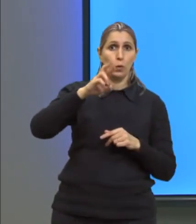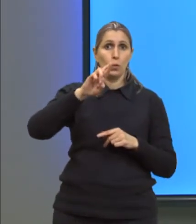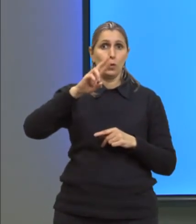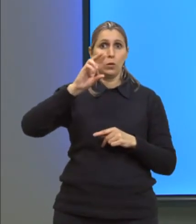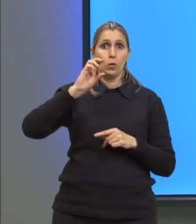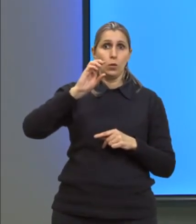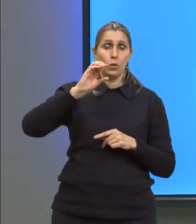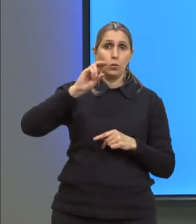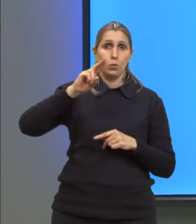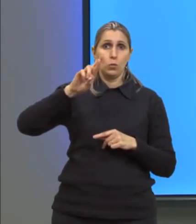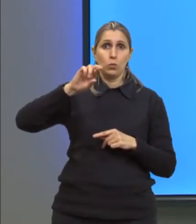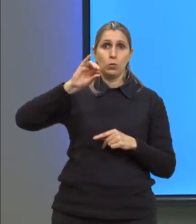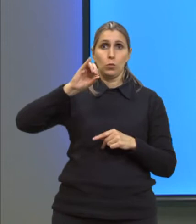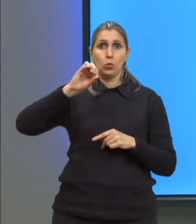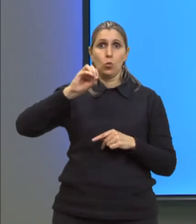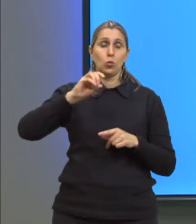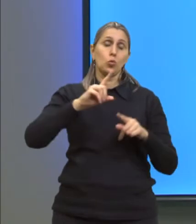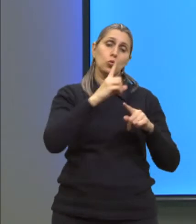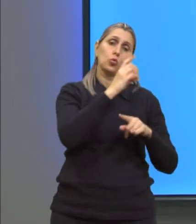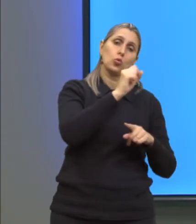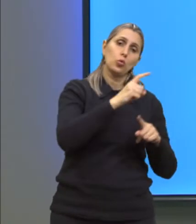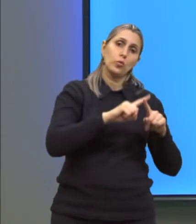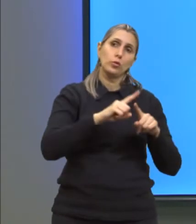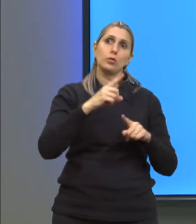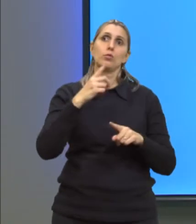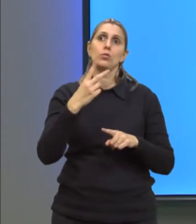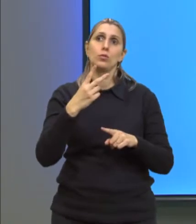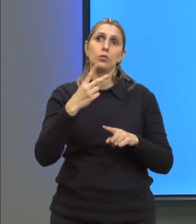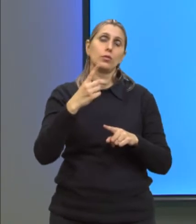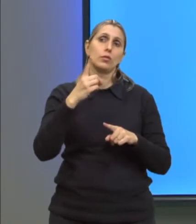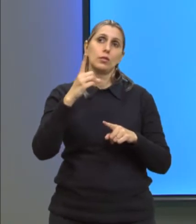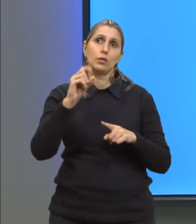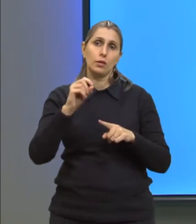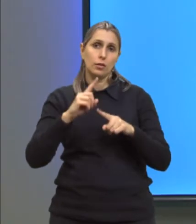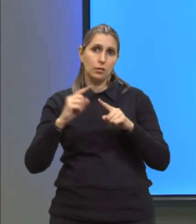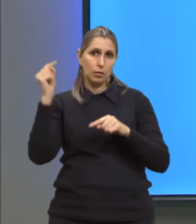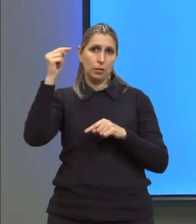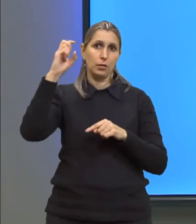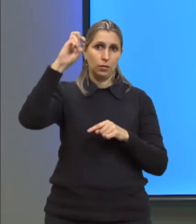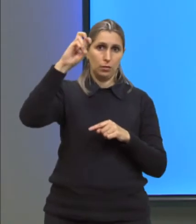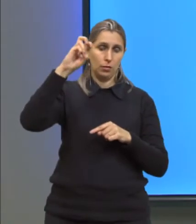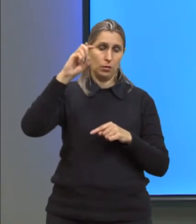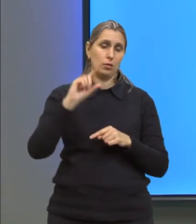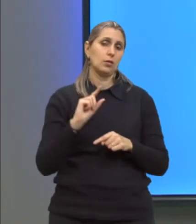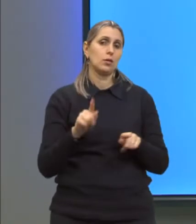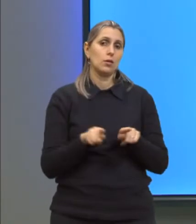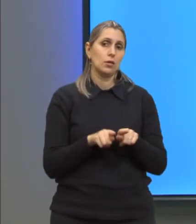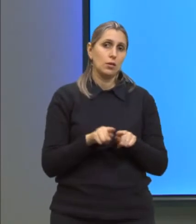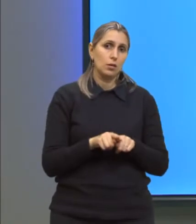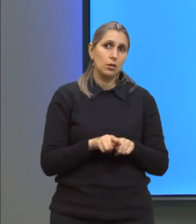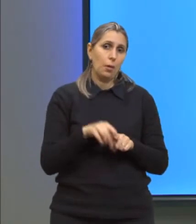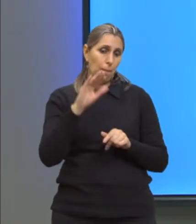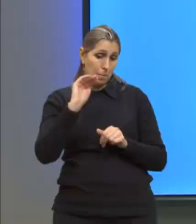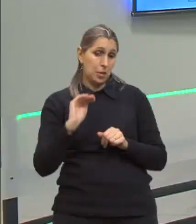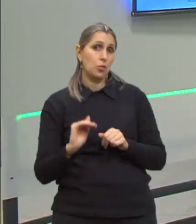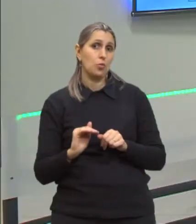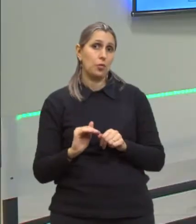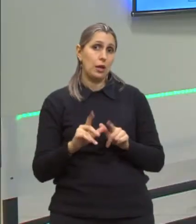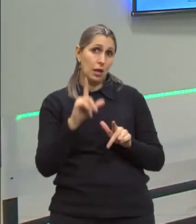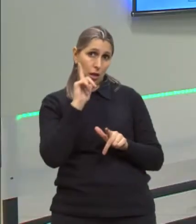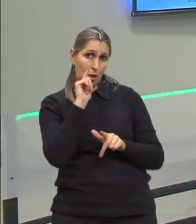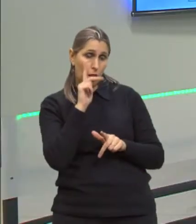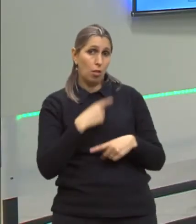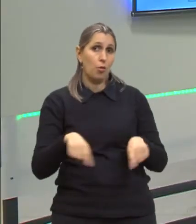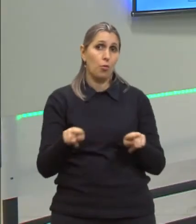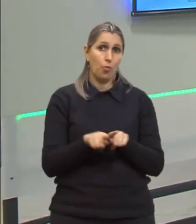18,2 vezes 10 na menos 5. Bem mais baixo, porque o mercúrio nas CNTPs é líquido,